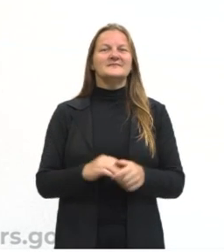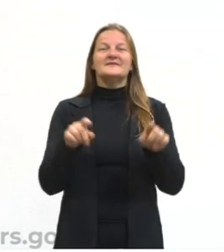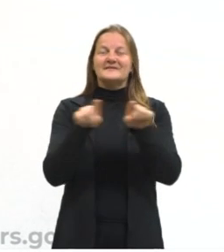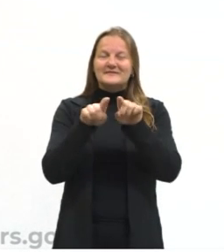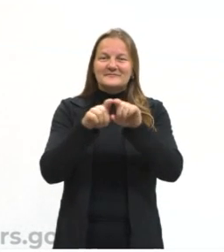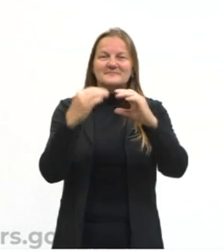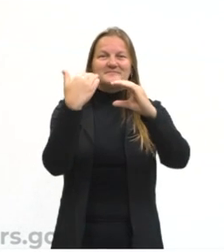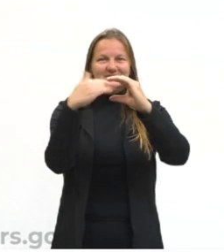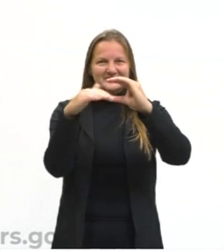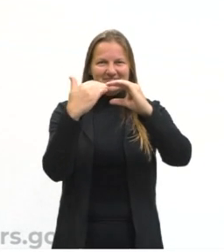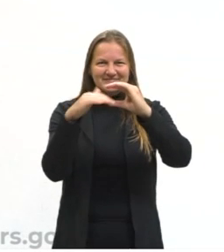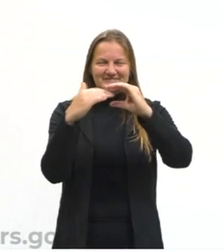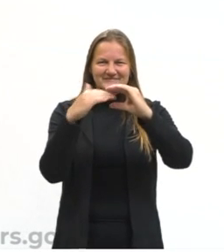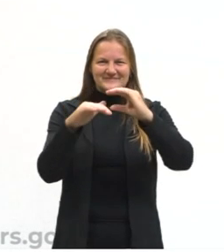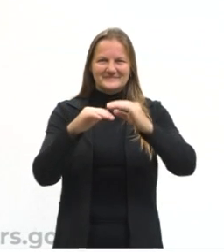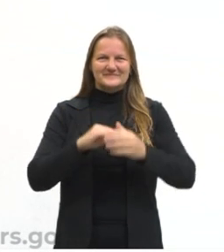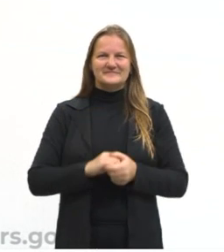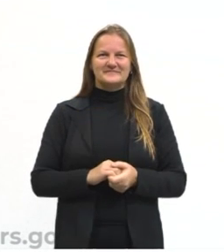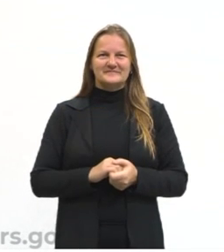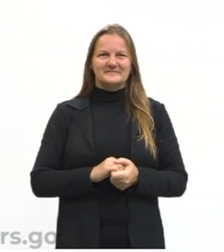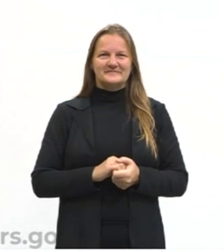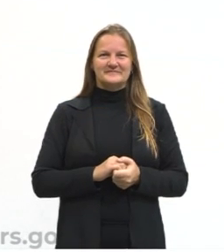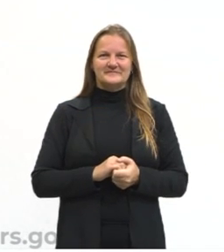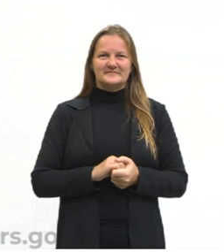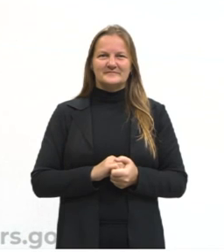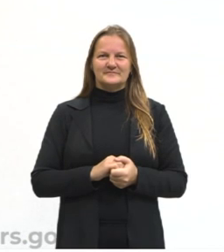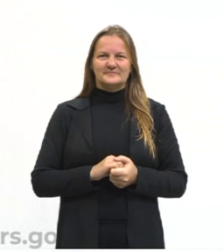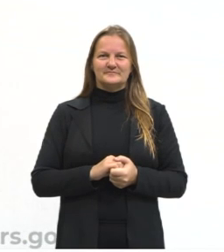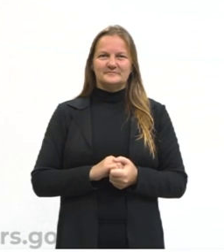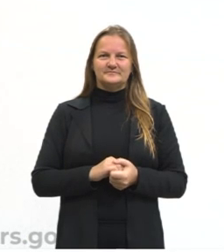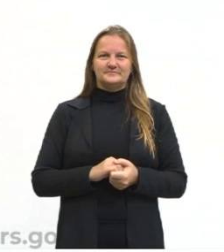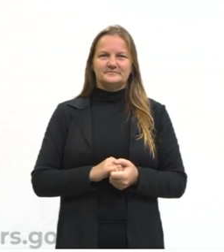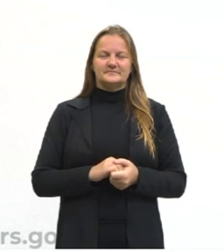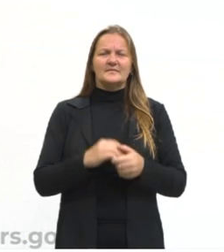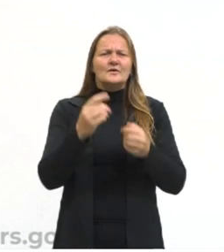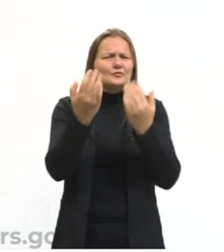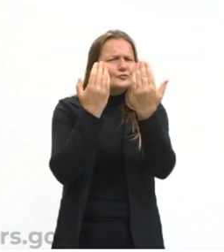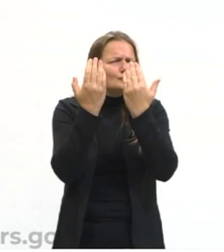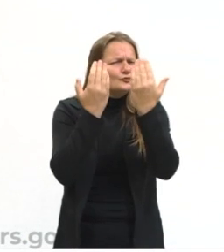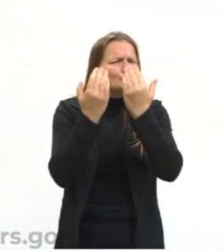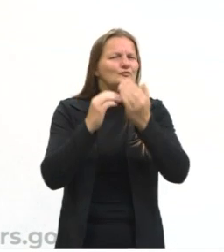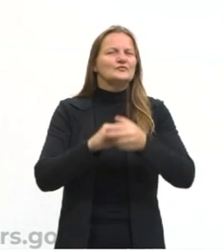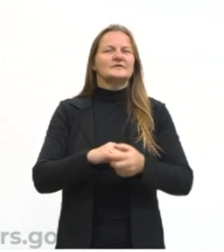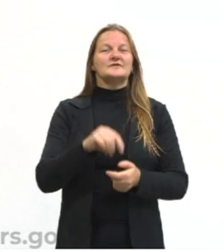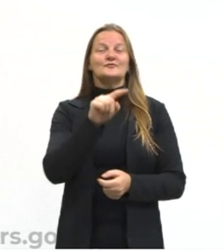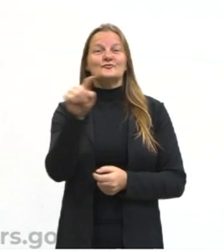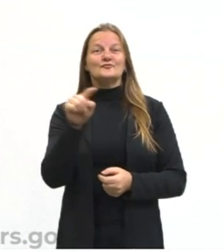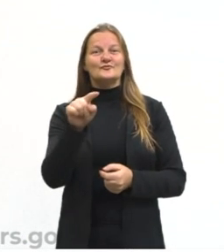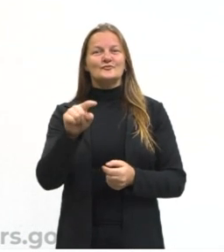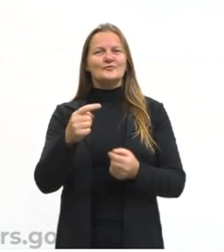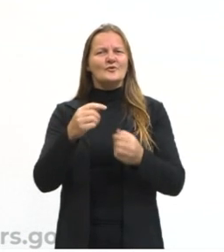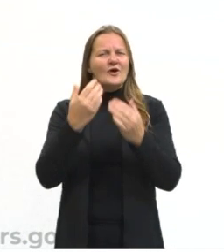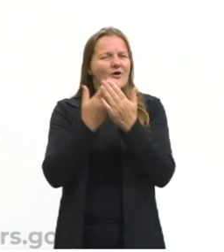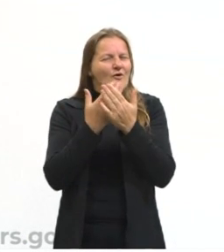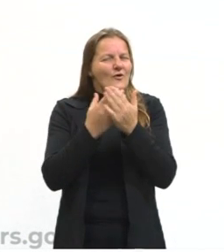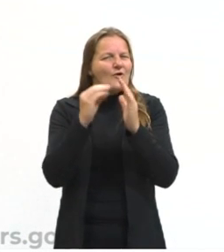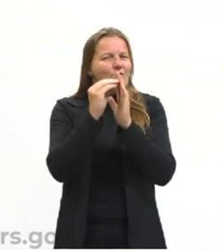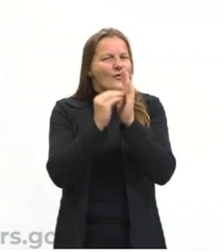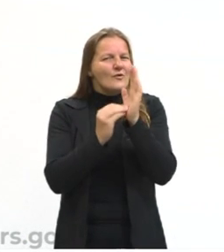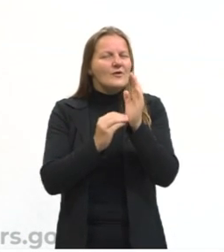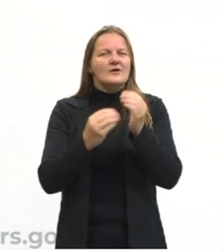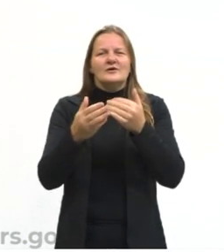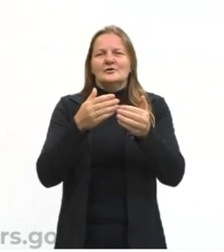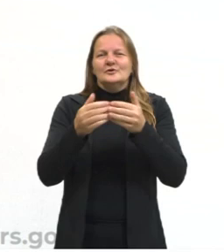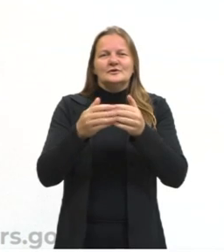também o meu e-mail. Se tiver alguma dúvida sobre as aulas ou sobre qualquer